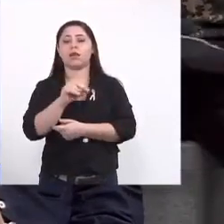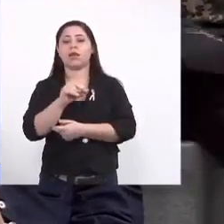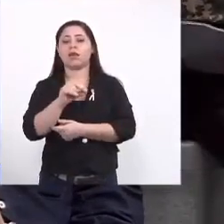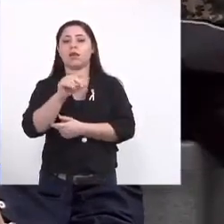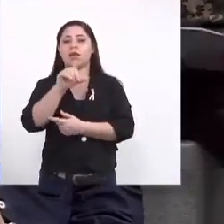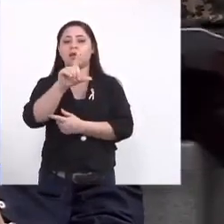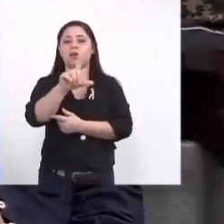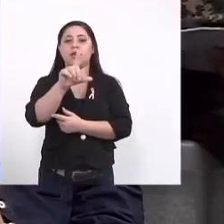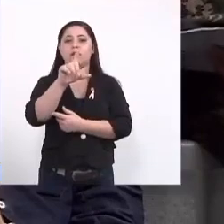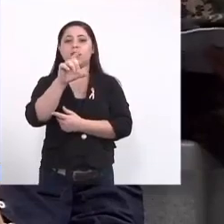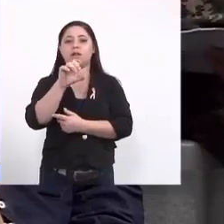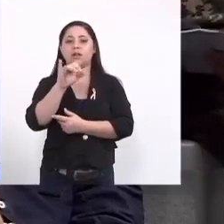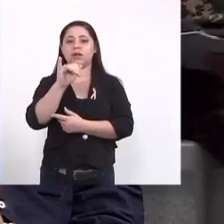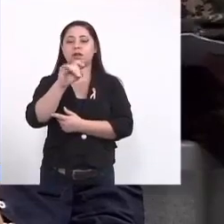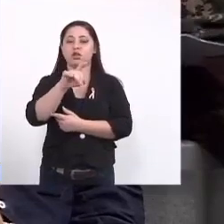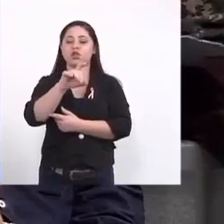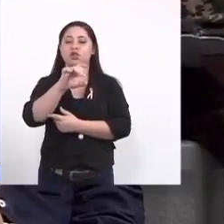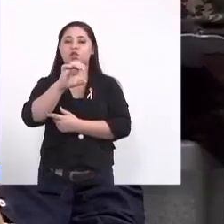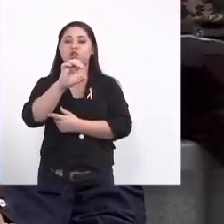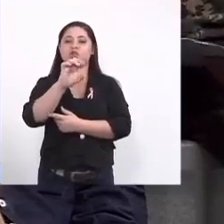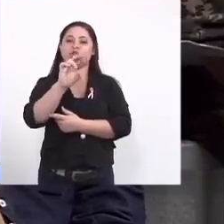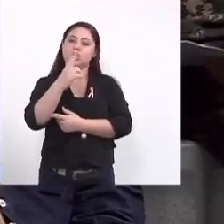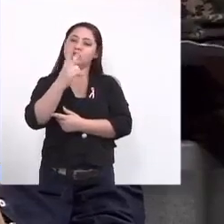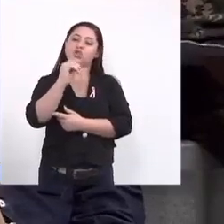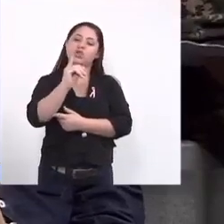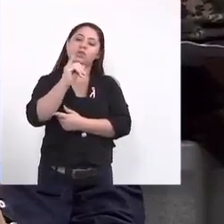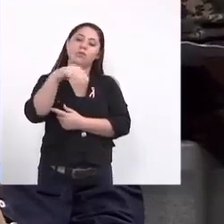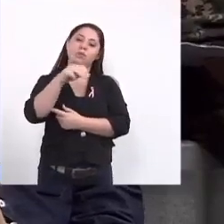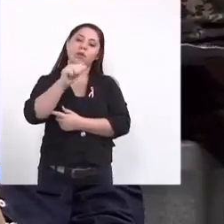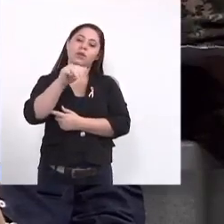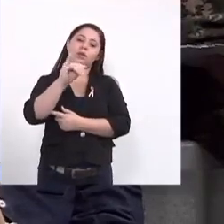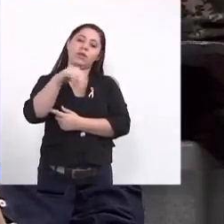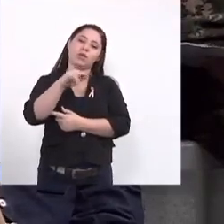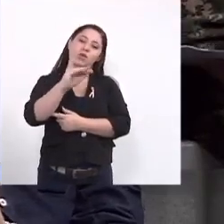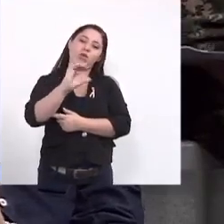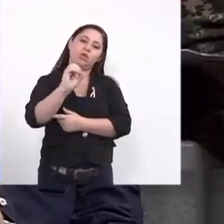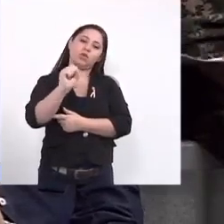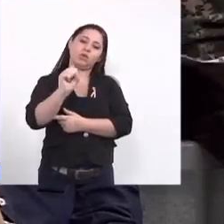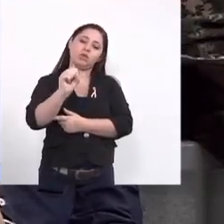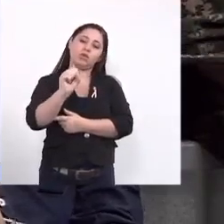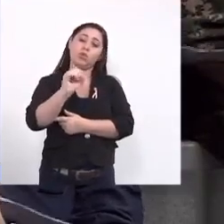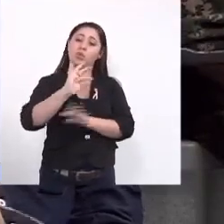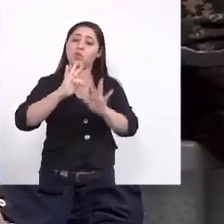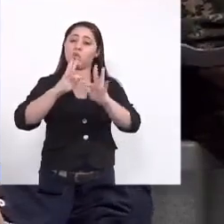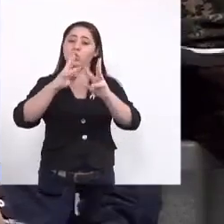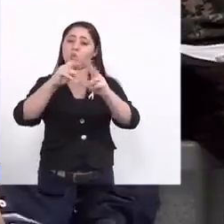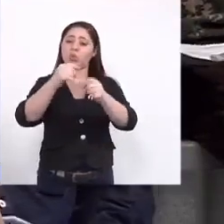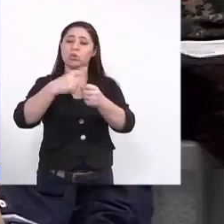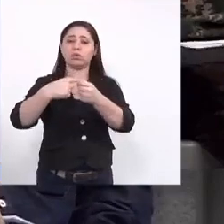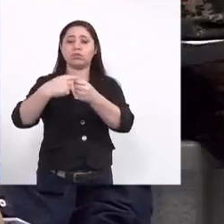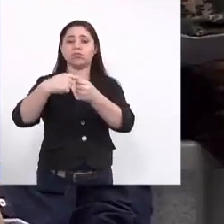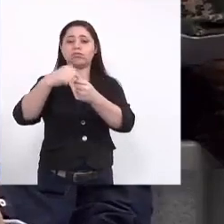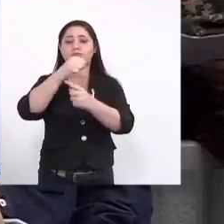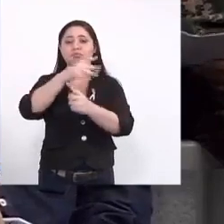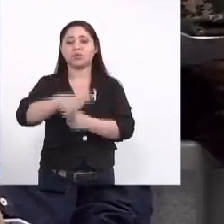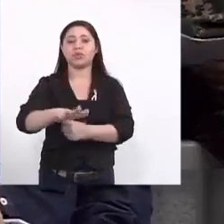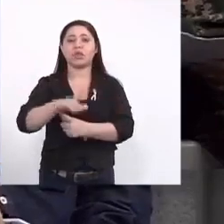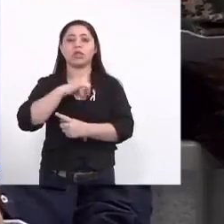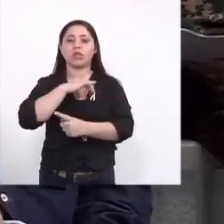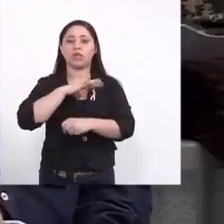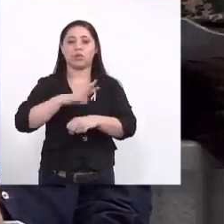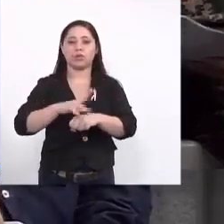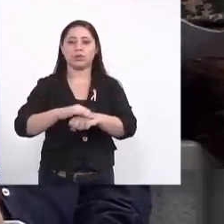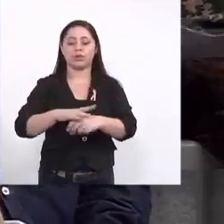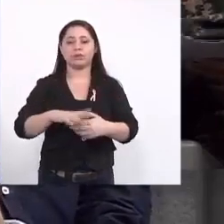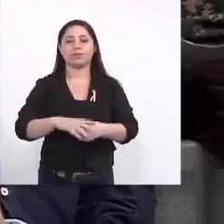leishmaniose mas nós vamos trazer todos aqueles municípios endêmicos para cá que nós